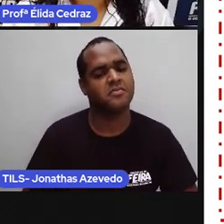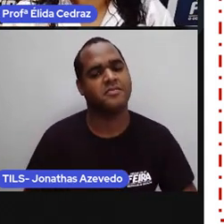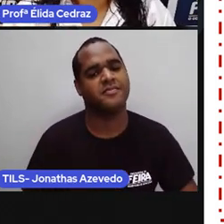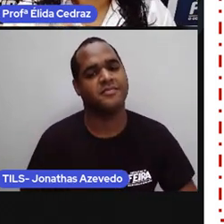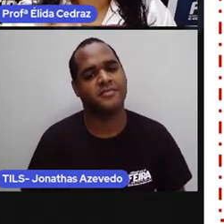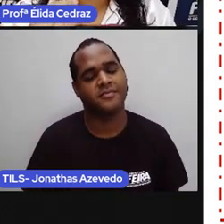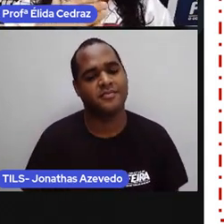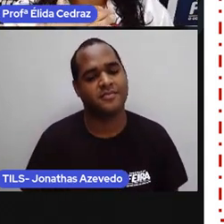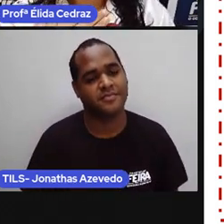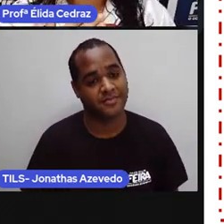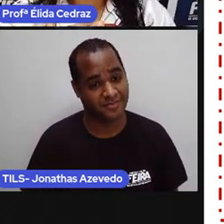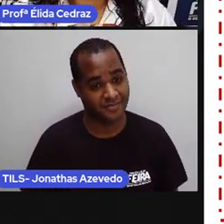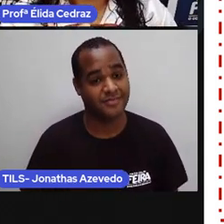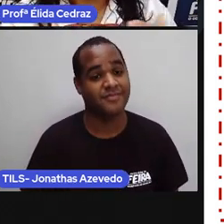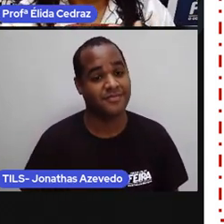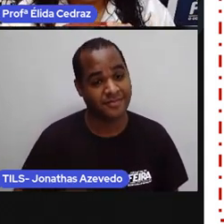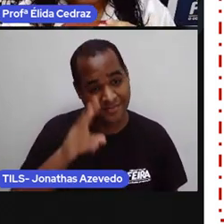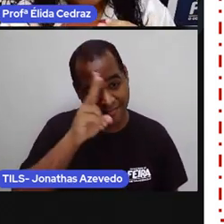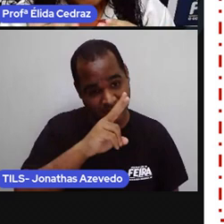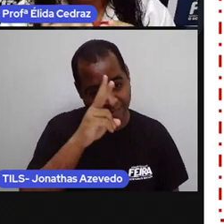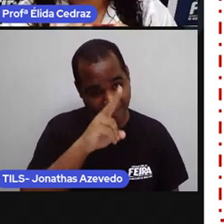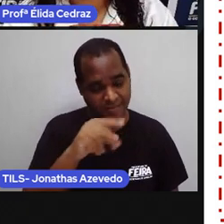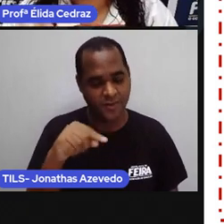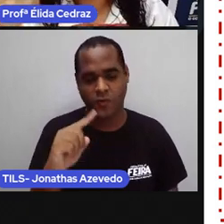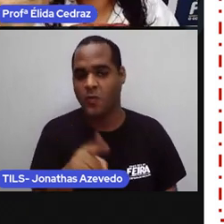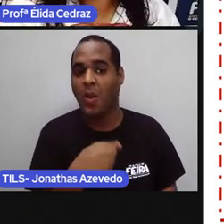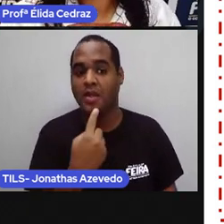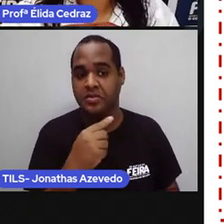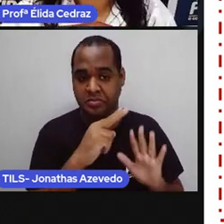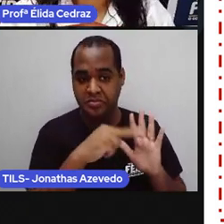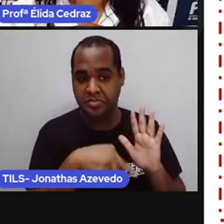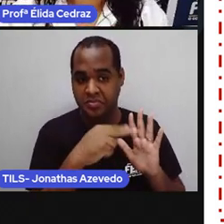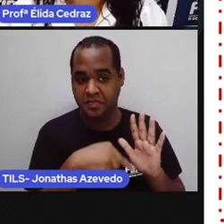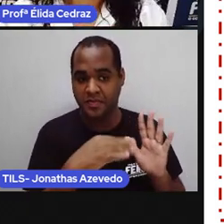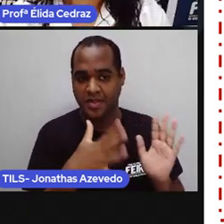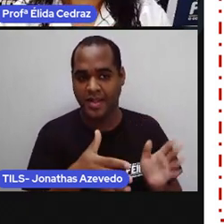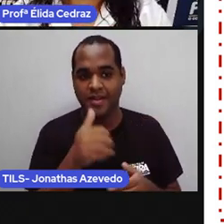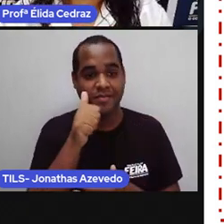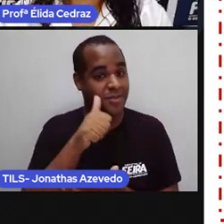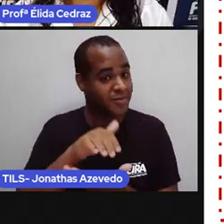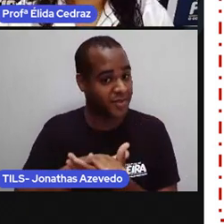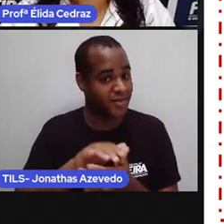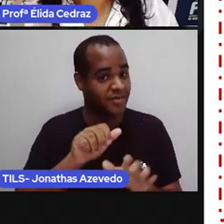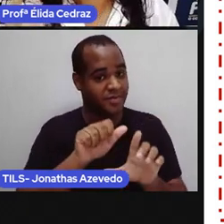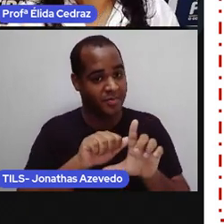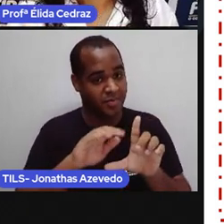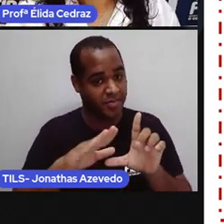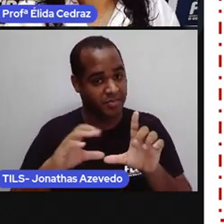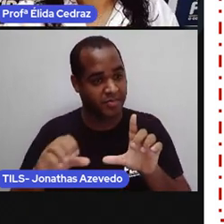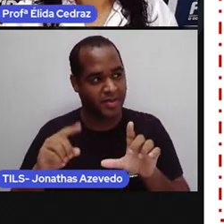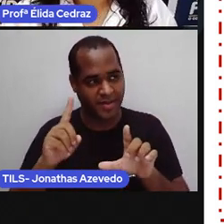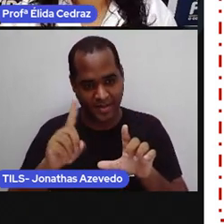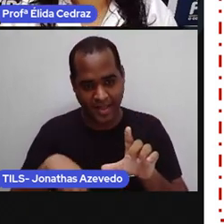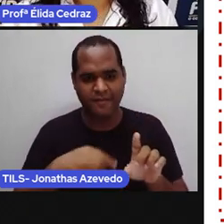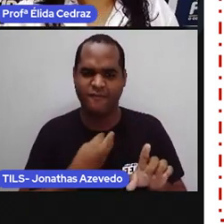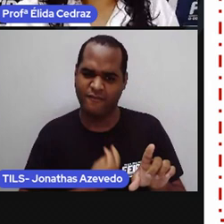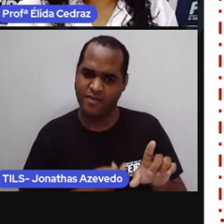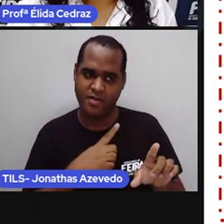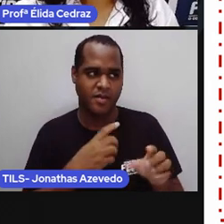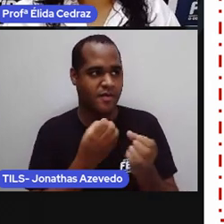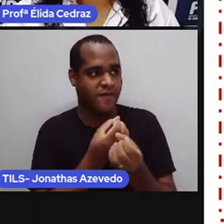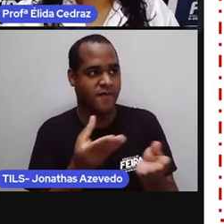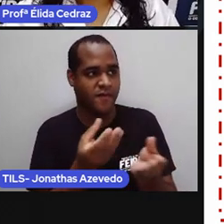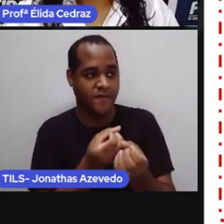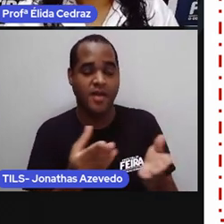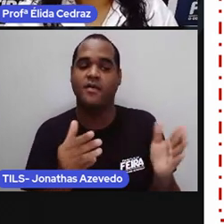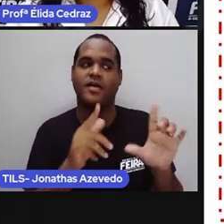Lembra aí, a gente leu o convite que a esposa do senhor alfabeto distribuiu